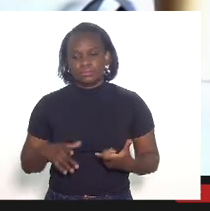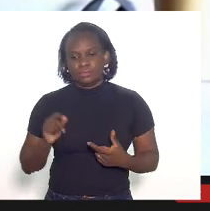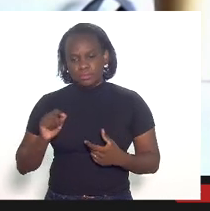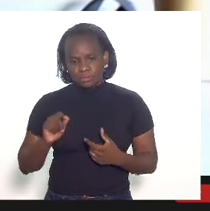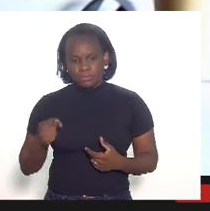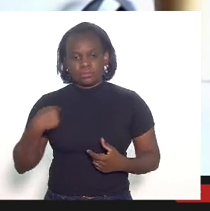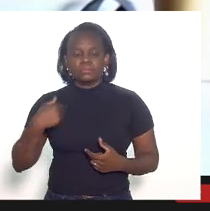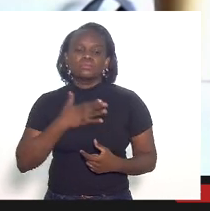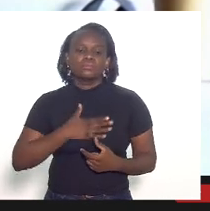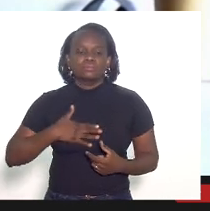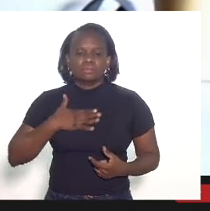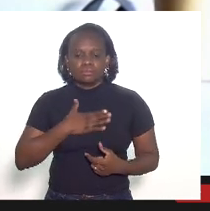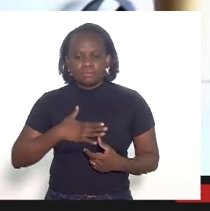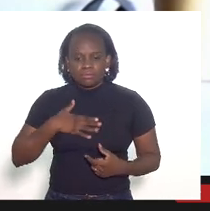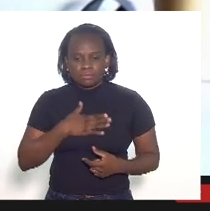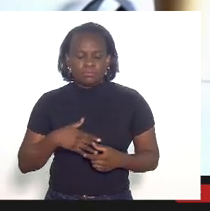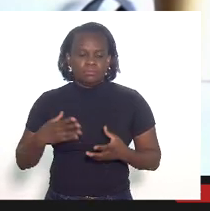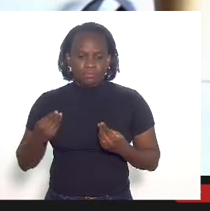satisfação